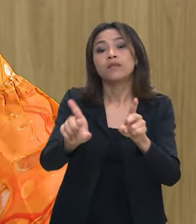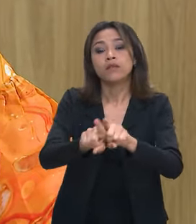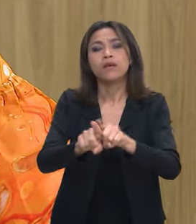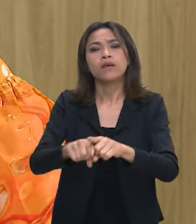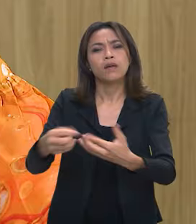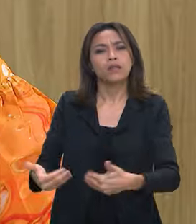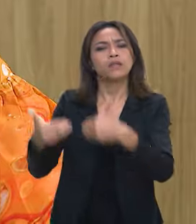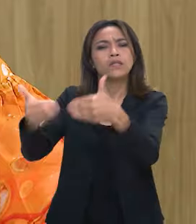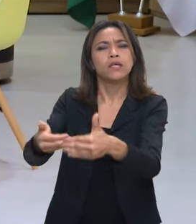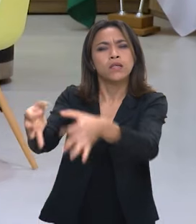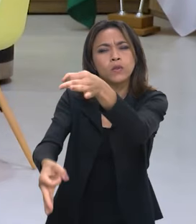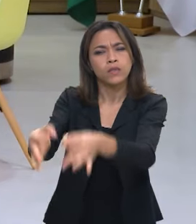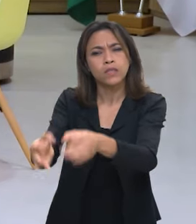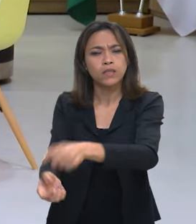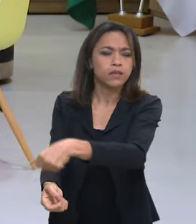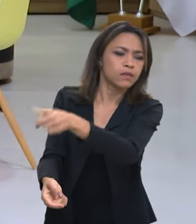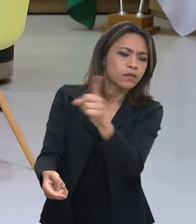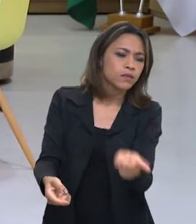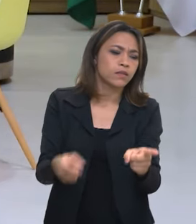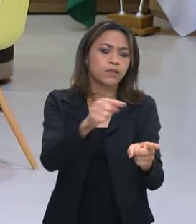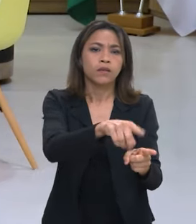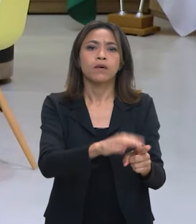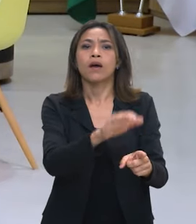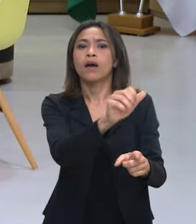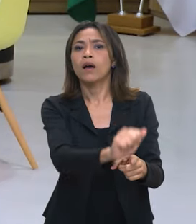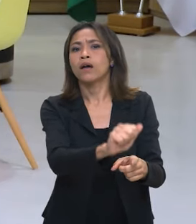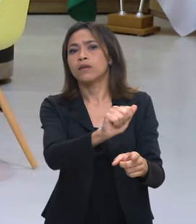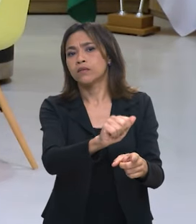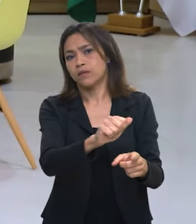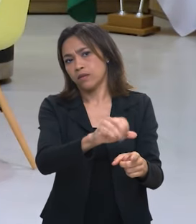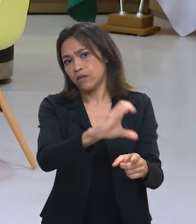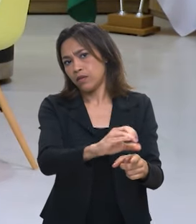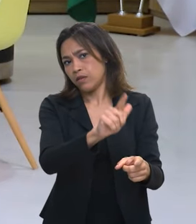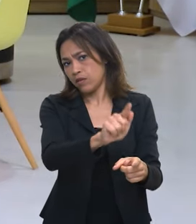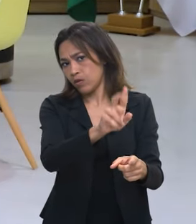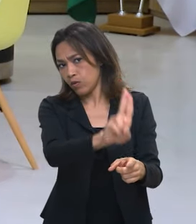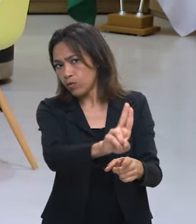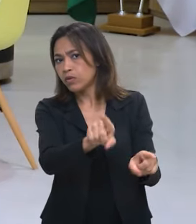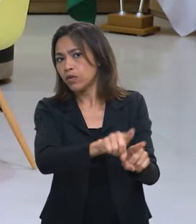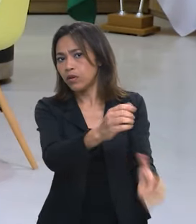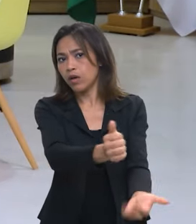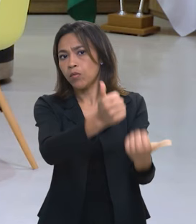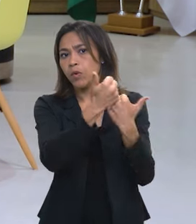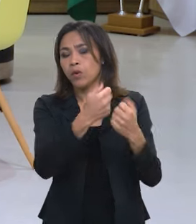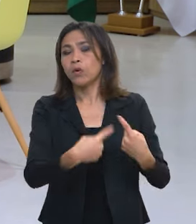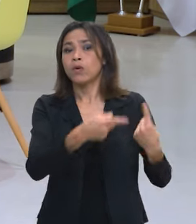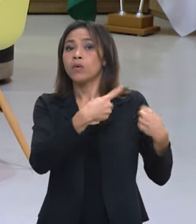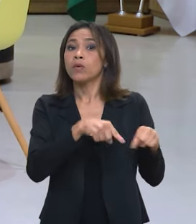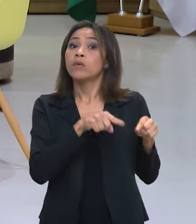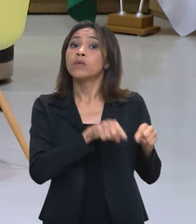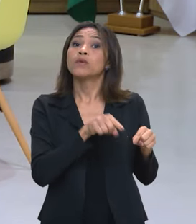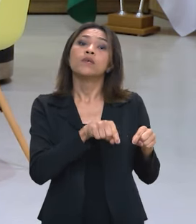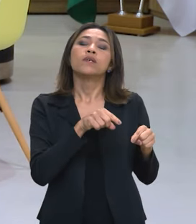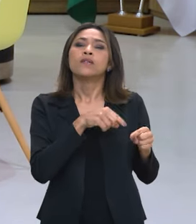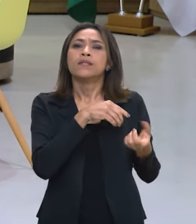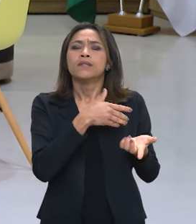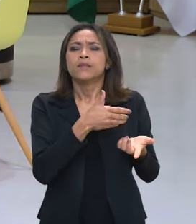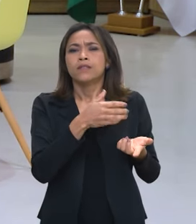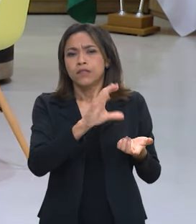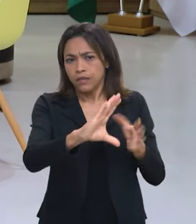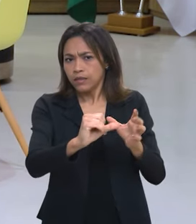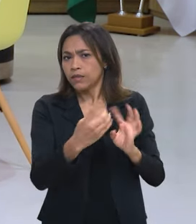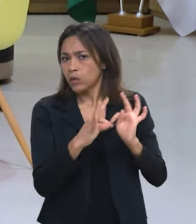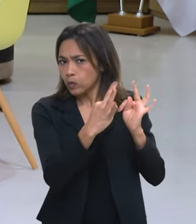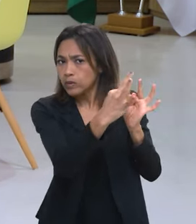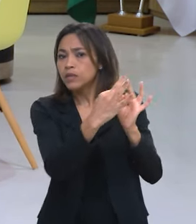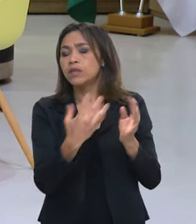também com o Ministério da Justiça com a Advocacia Geral da União de Ciência e Tecnologia de